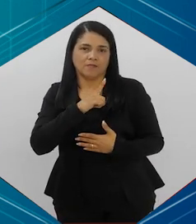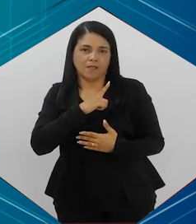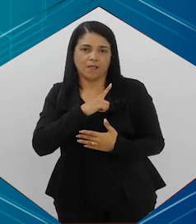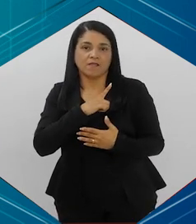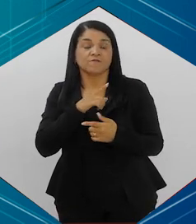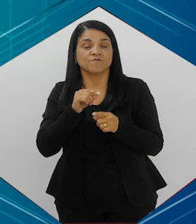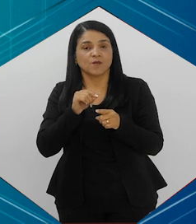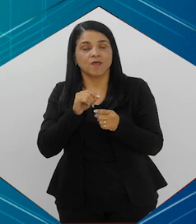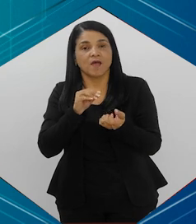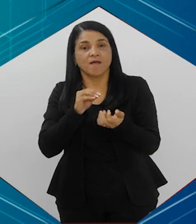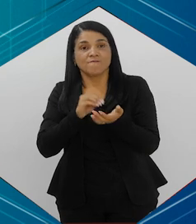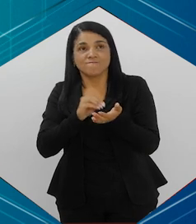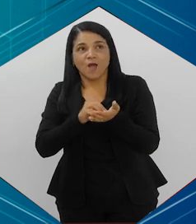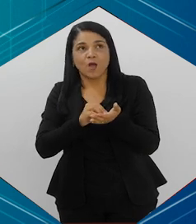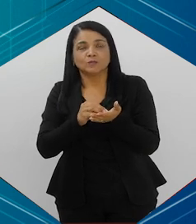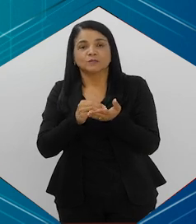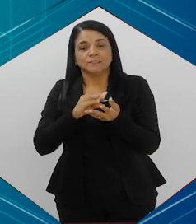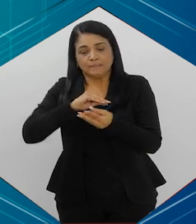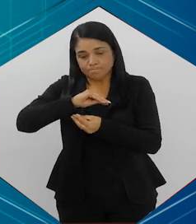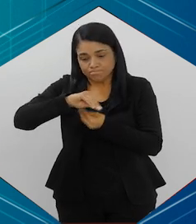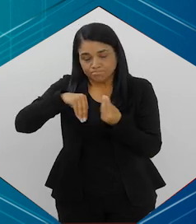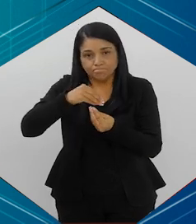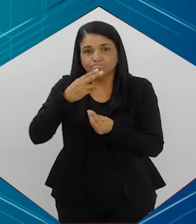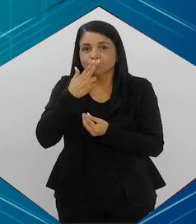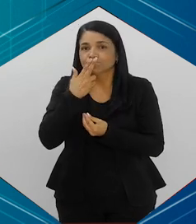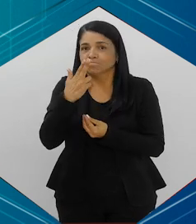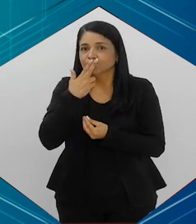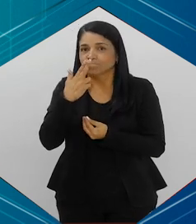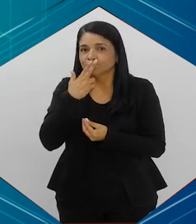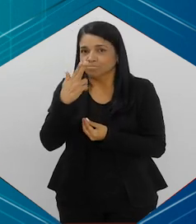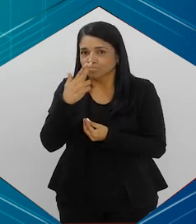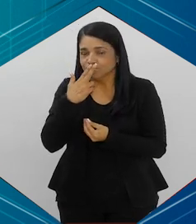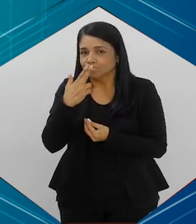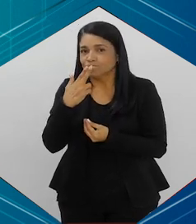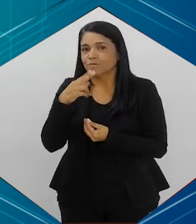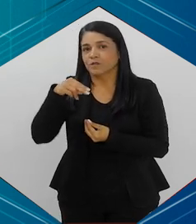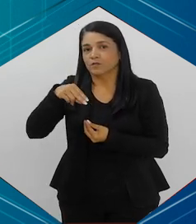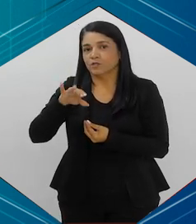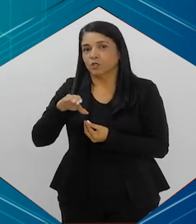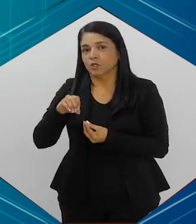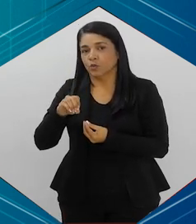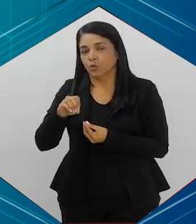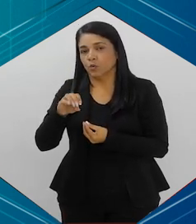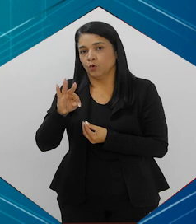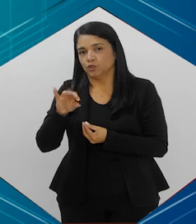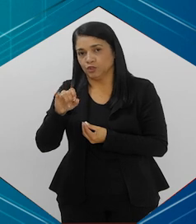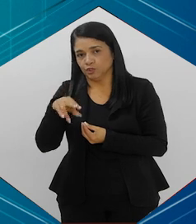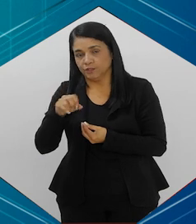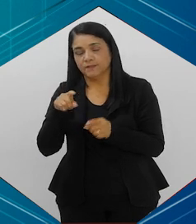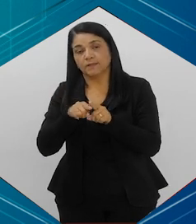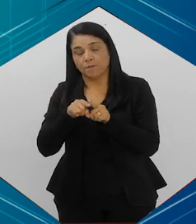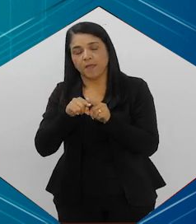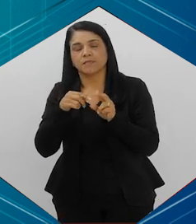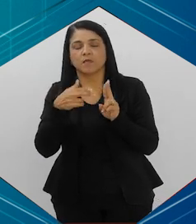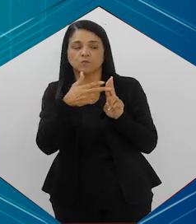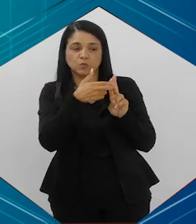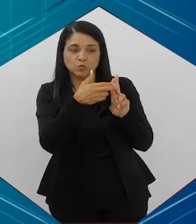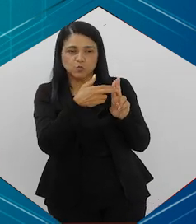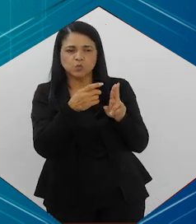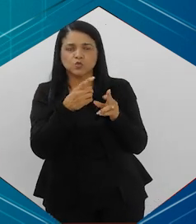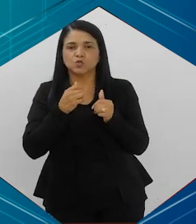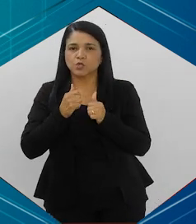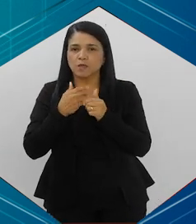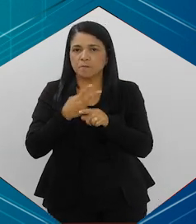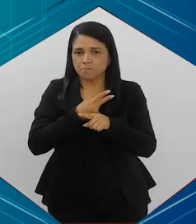a abstinência da hipotina. Então, tem esse serviço do SUS, mas muitos procuram, né?